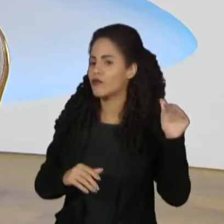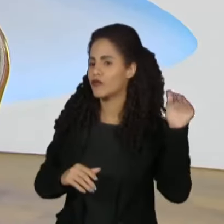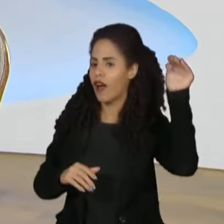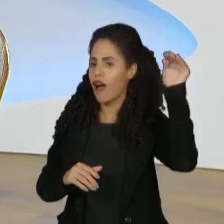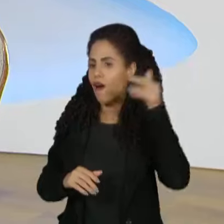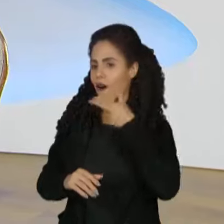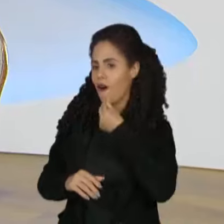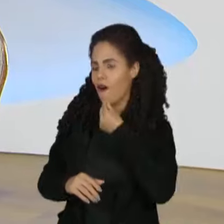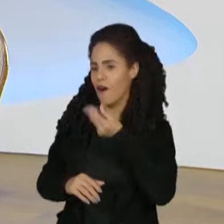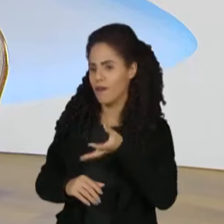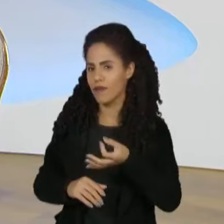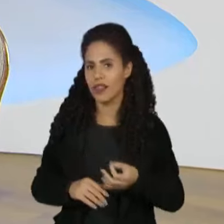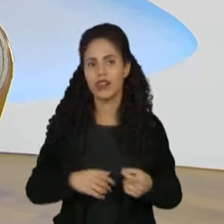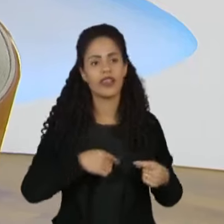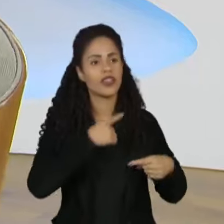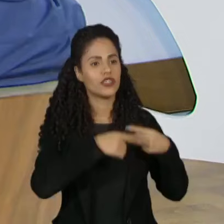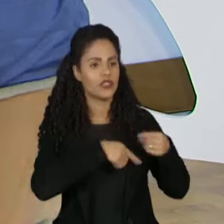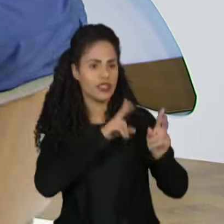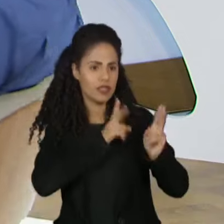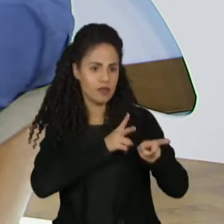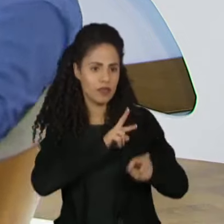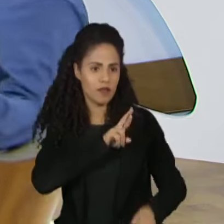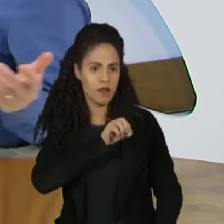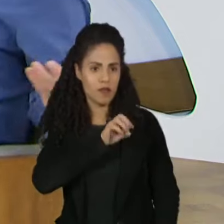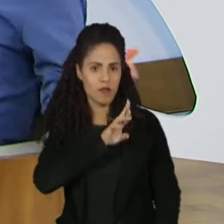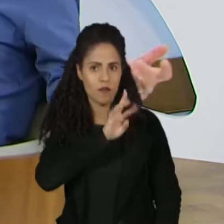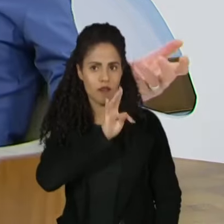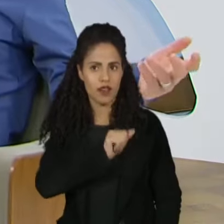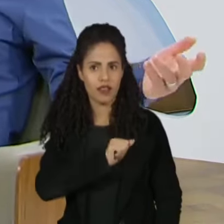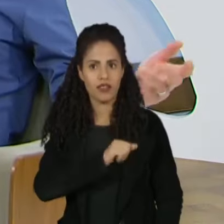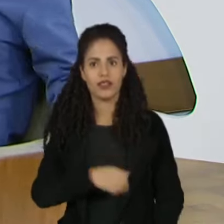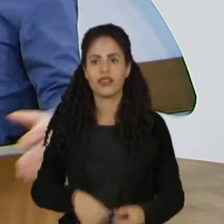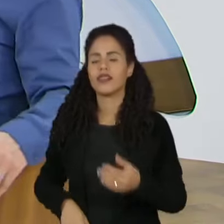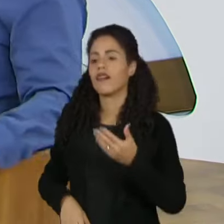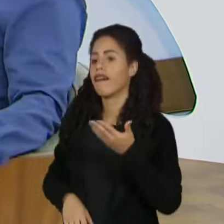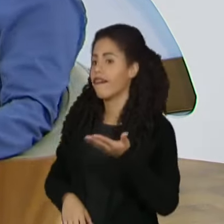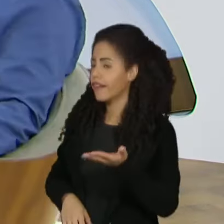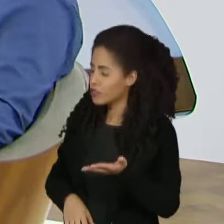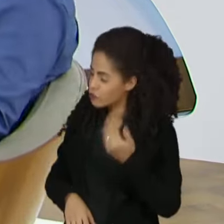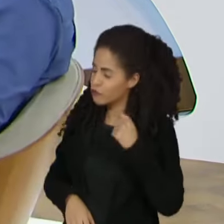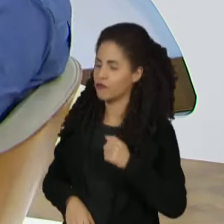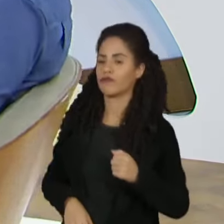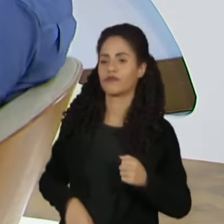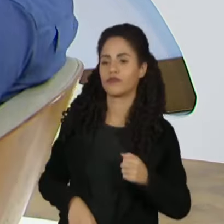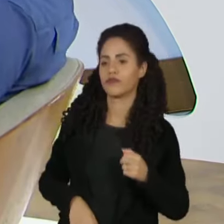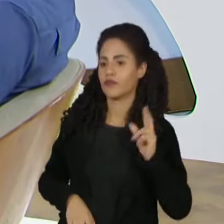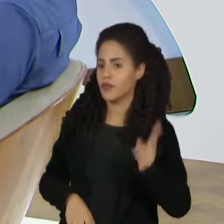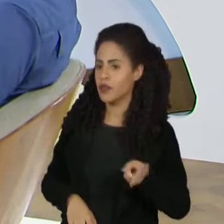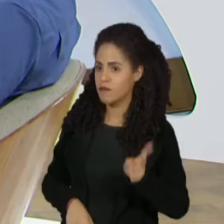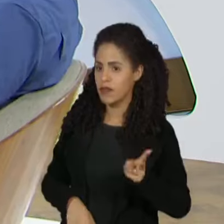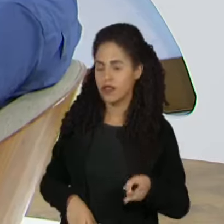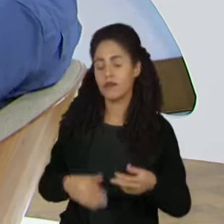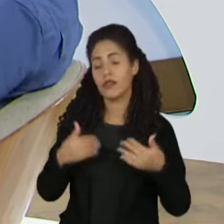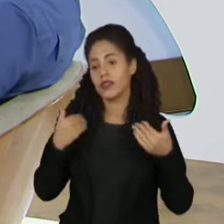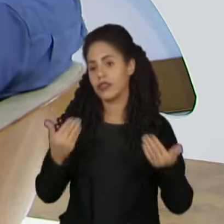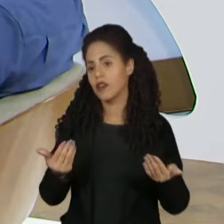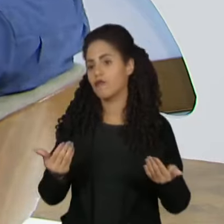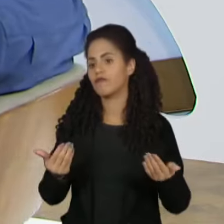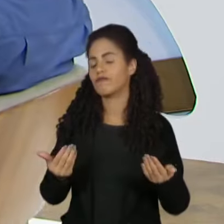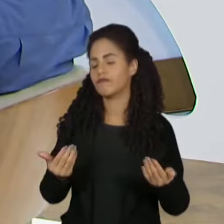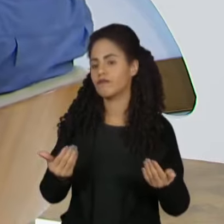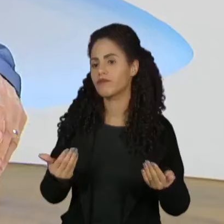Você é até da mesma geração que a Roberta. Exato, o Peter Pan, né? O Pan. E tem essa coisa, assim,